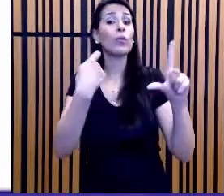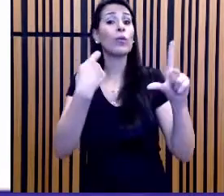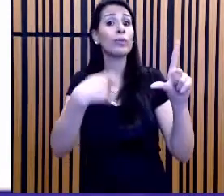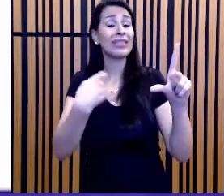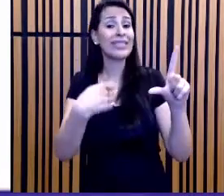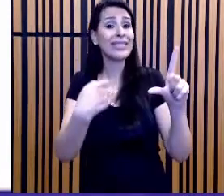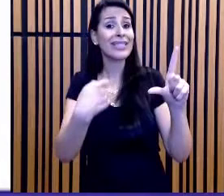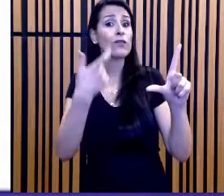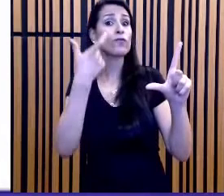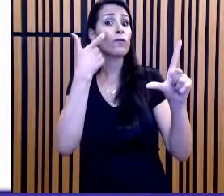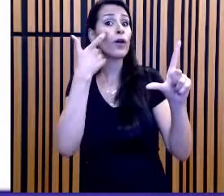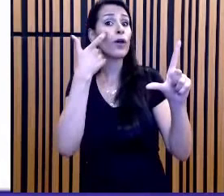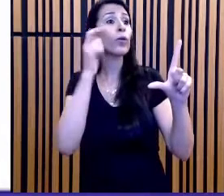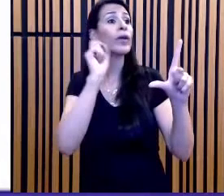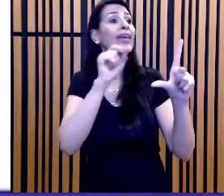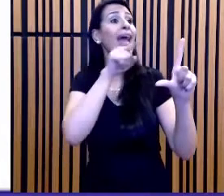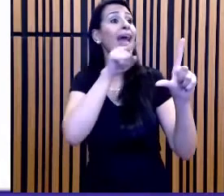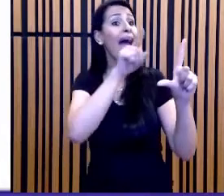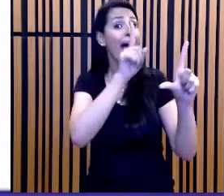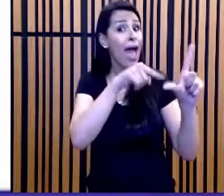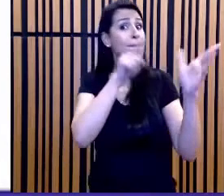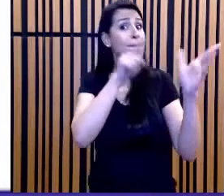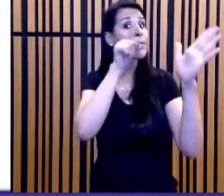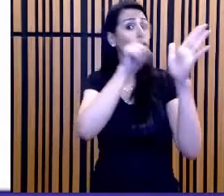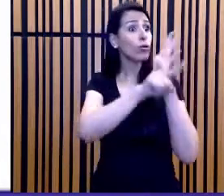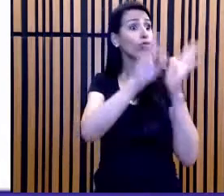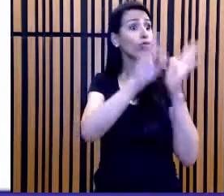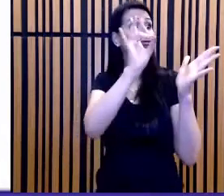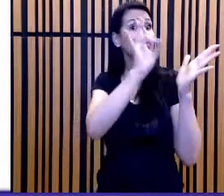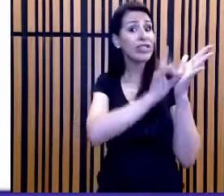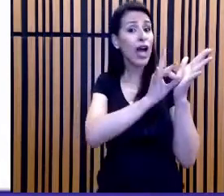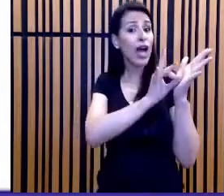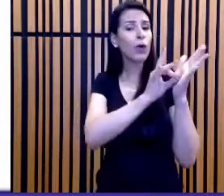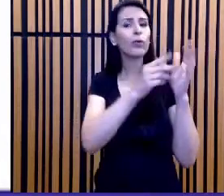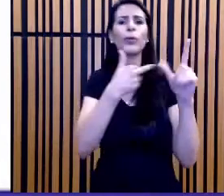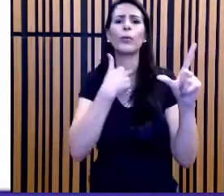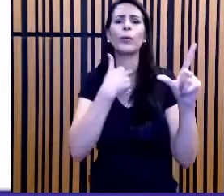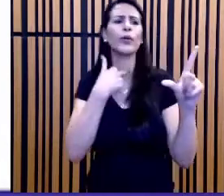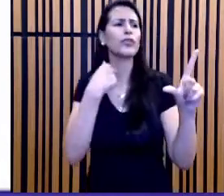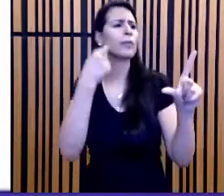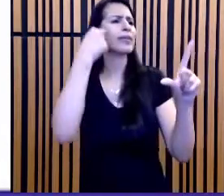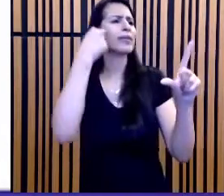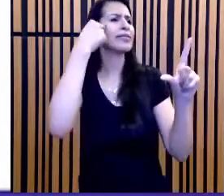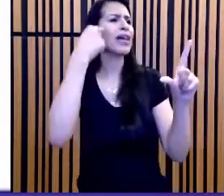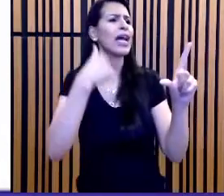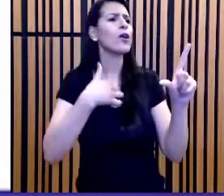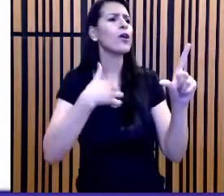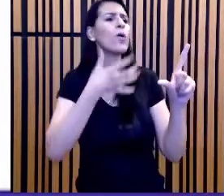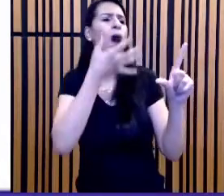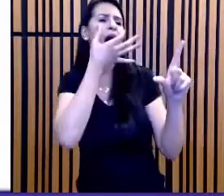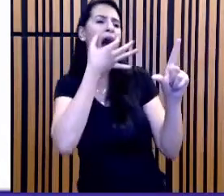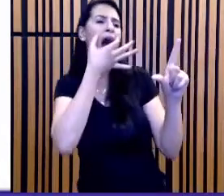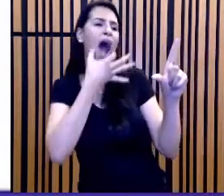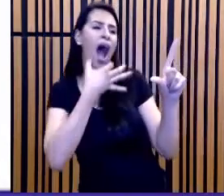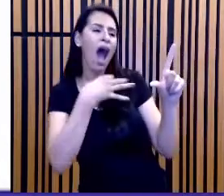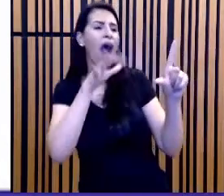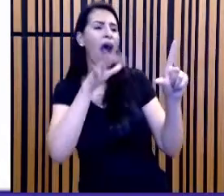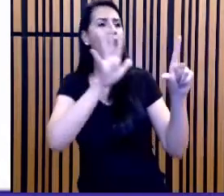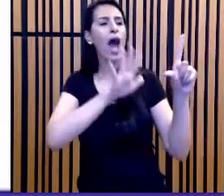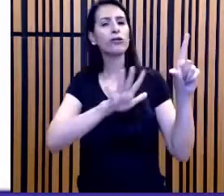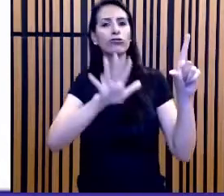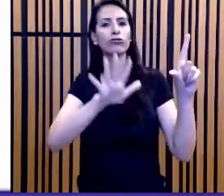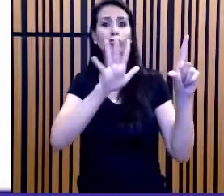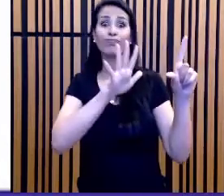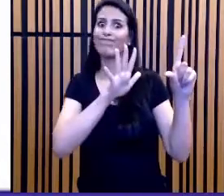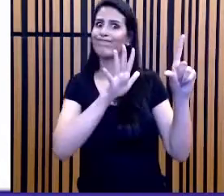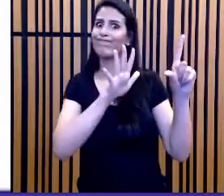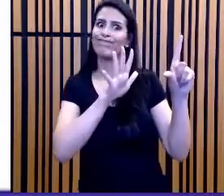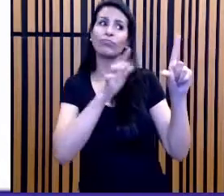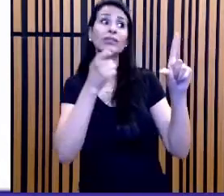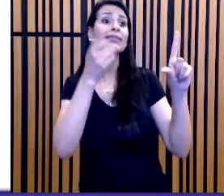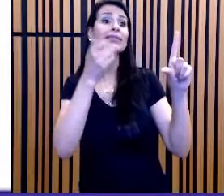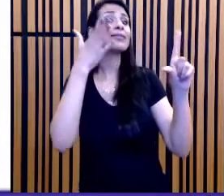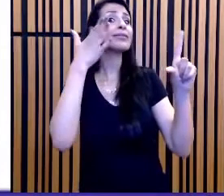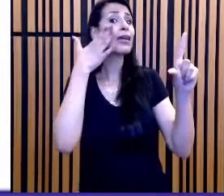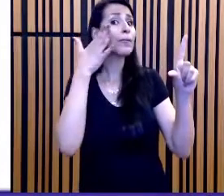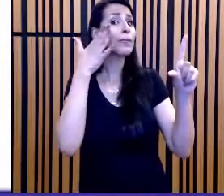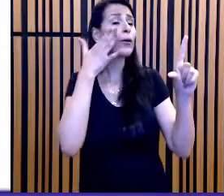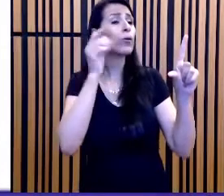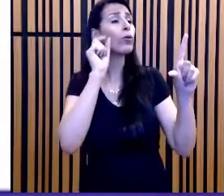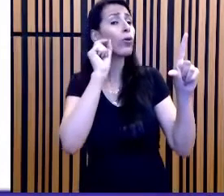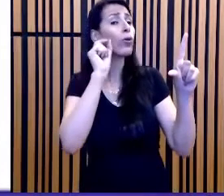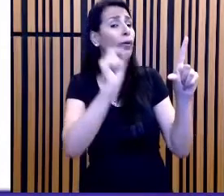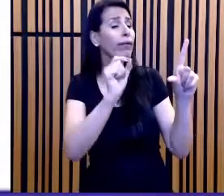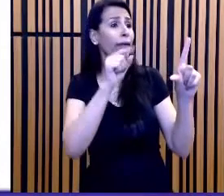você acha que foi feita. Você não pode responder o que você quer responder, você tem que responder o que está sendo perguntado. E por mais que